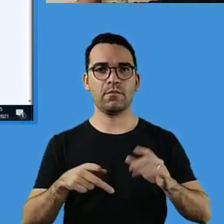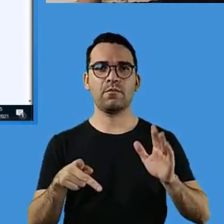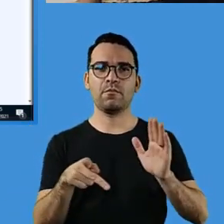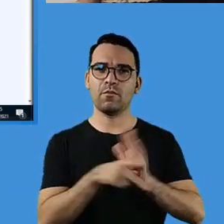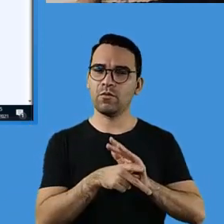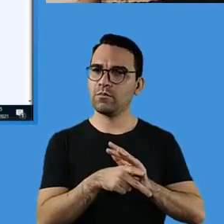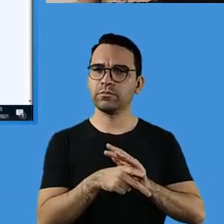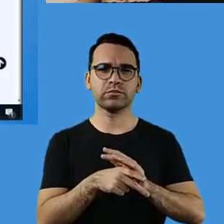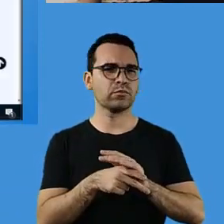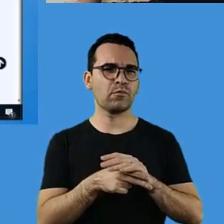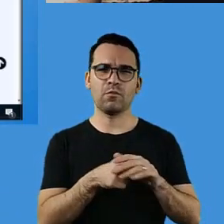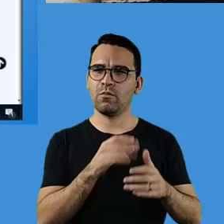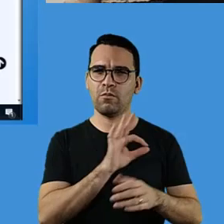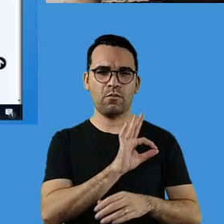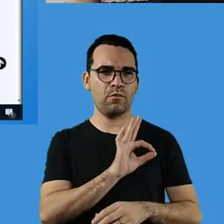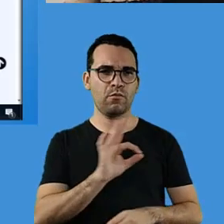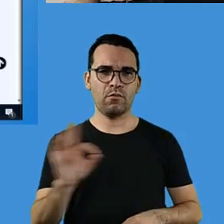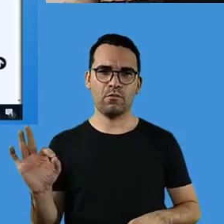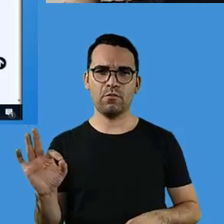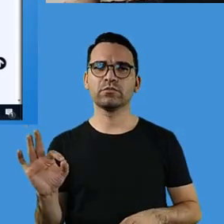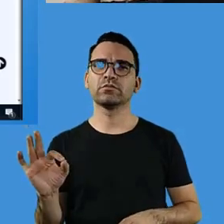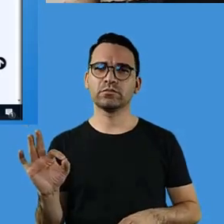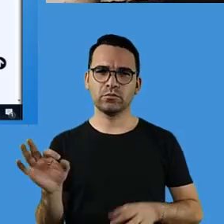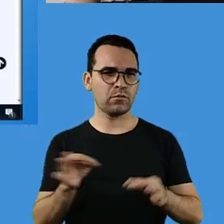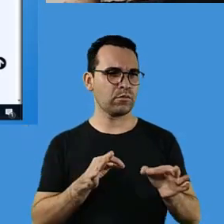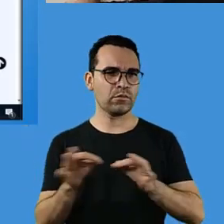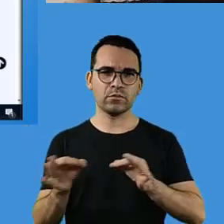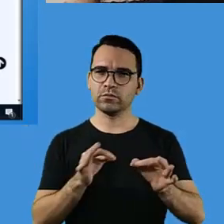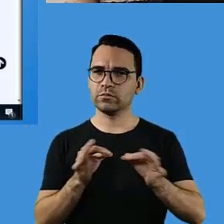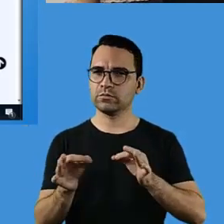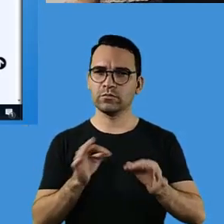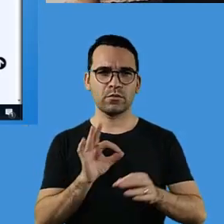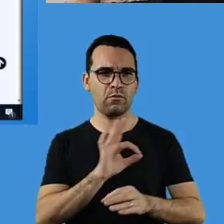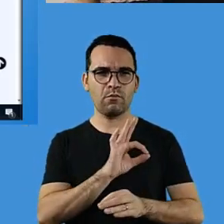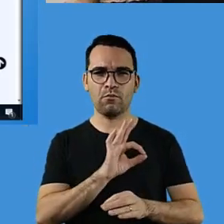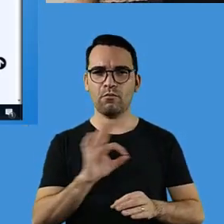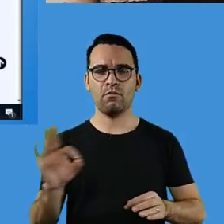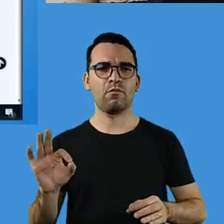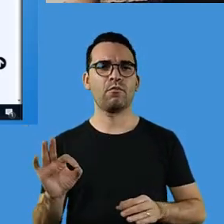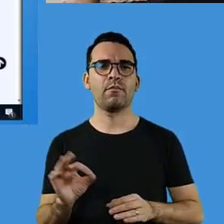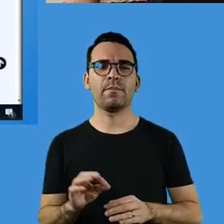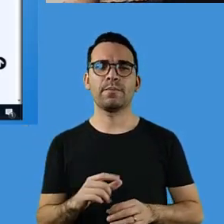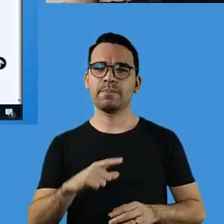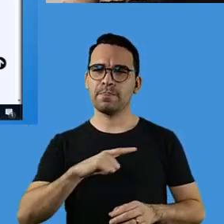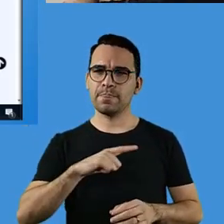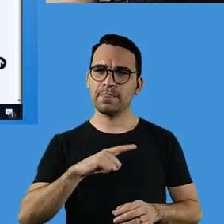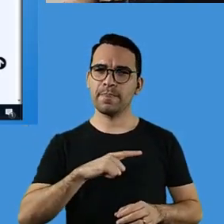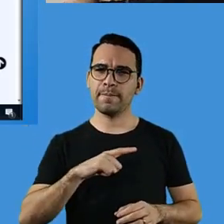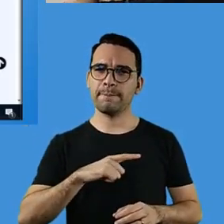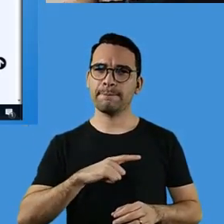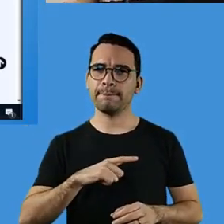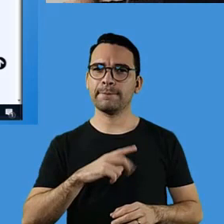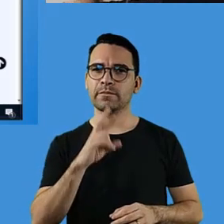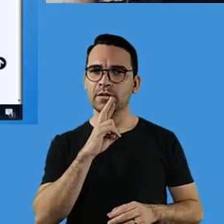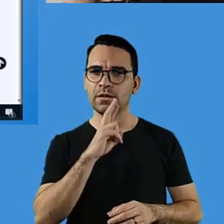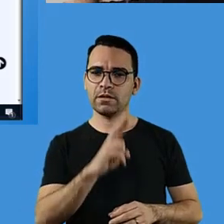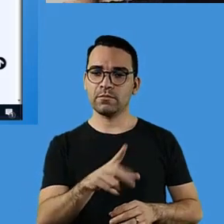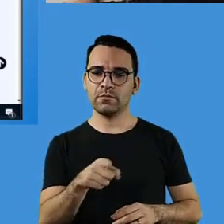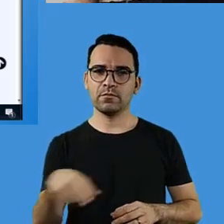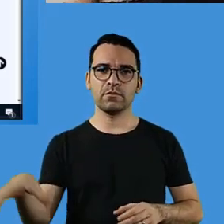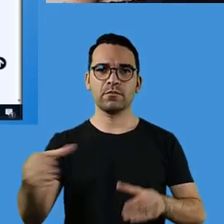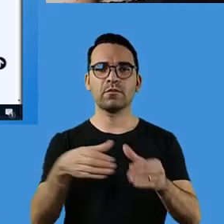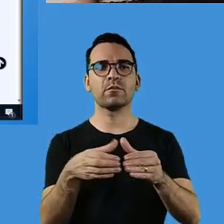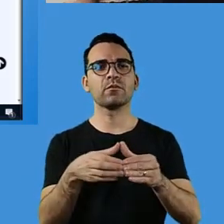muito bem estruturado, né? Os testes e os resultados vão estar interligados.